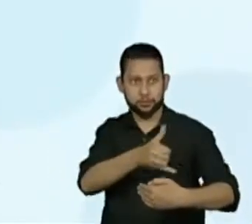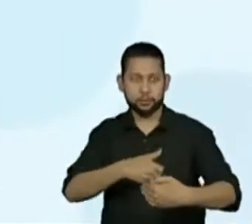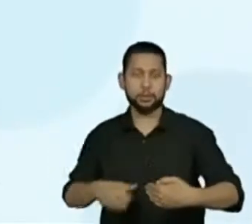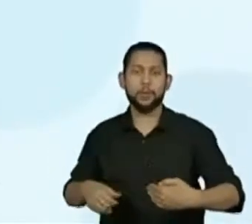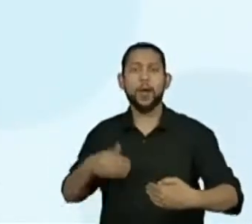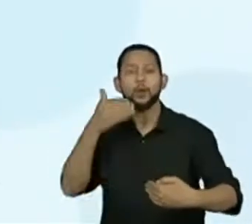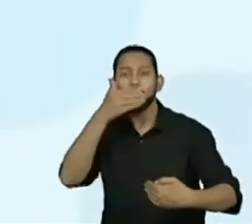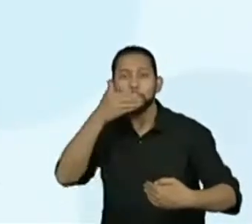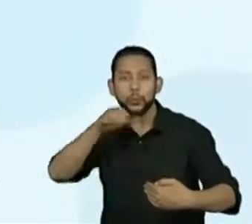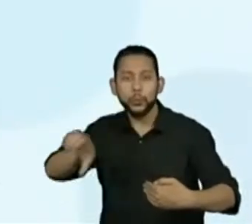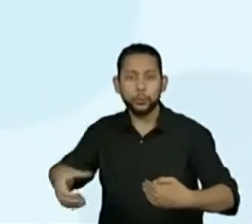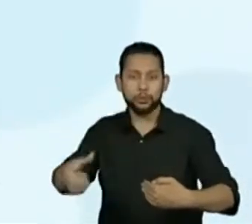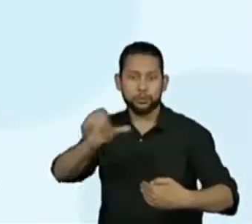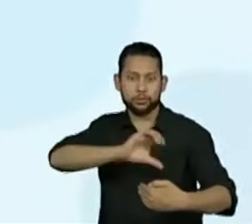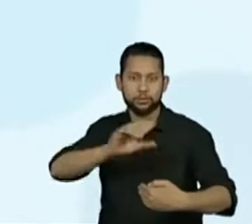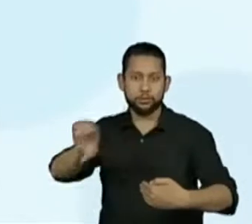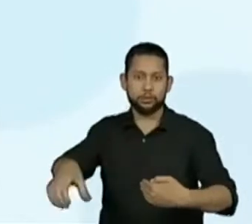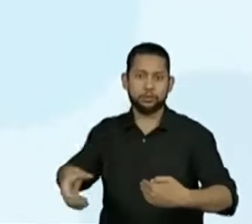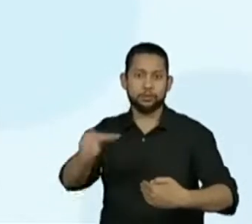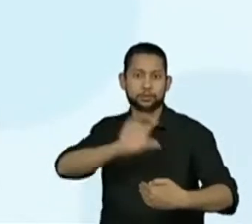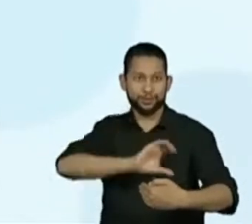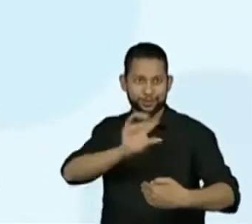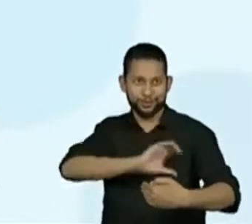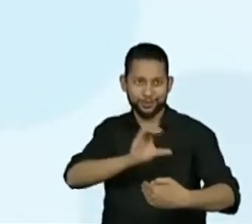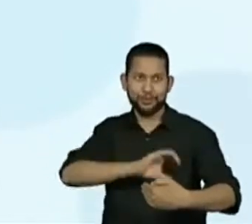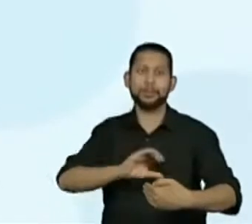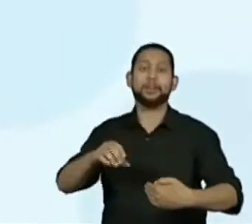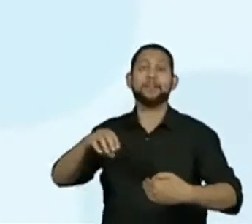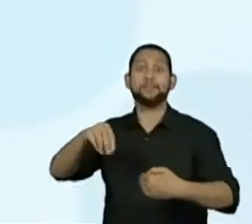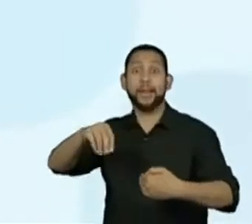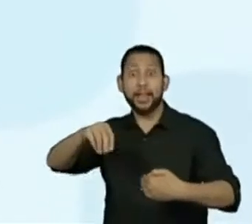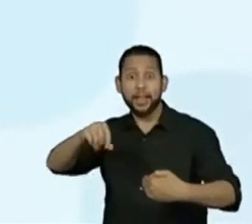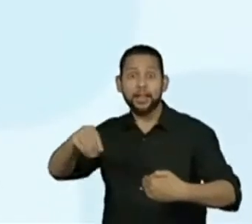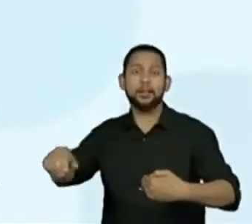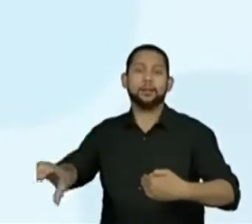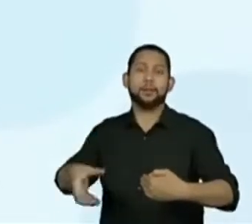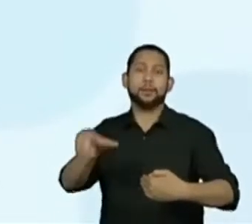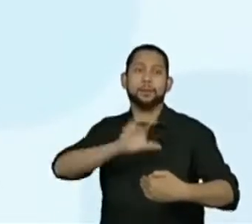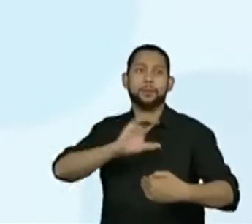Nessa receita vão esses ingredientes.